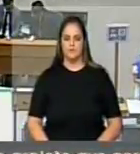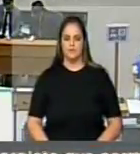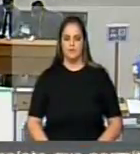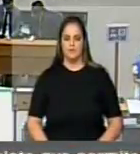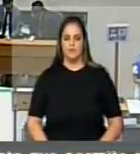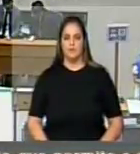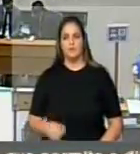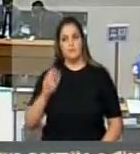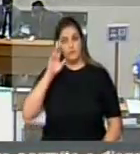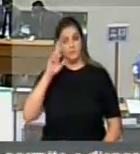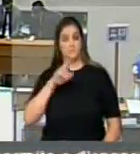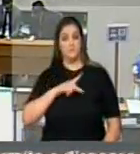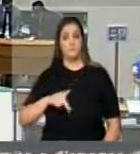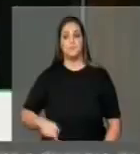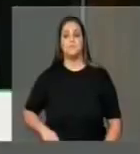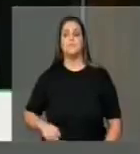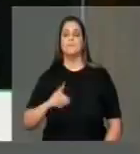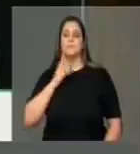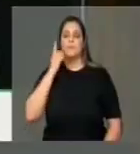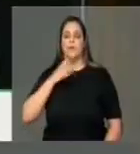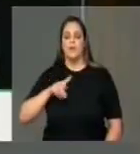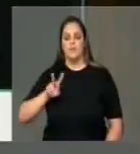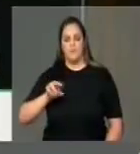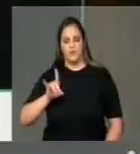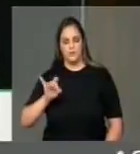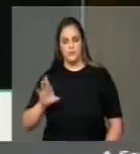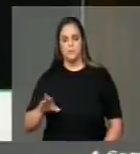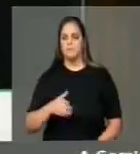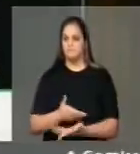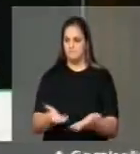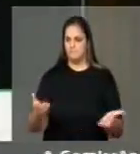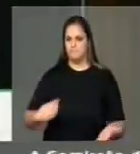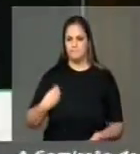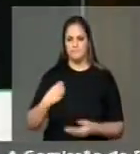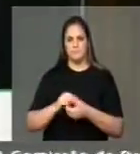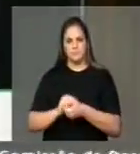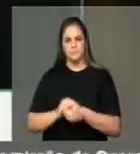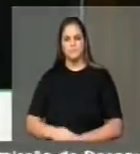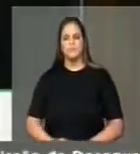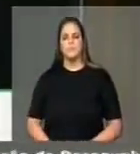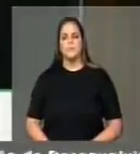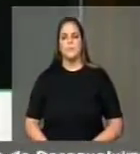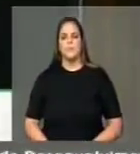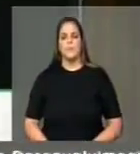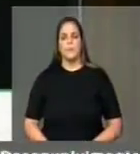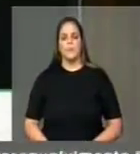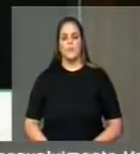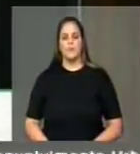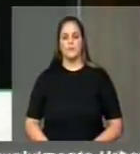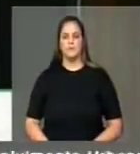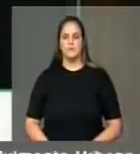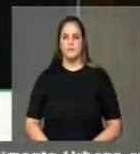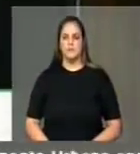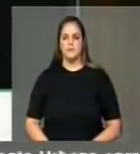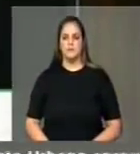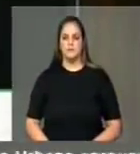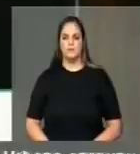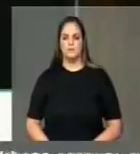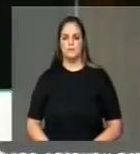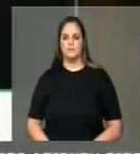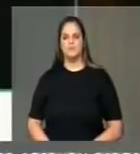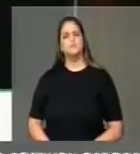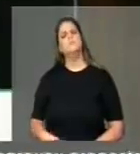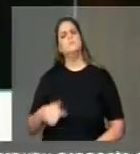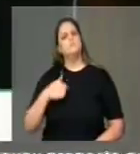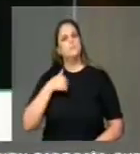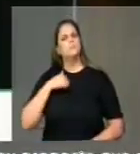Senhor Presidente, deputado Valdir Baranhão, colegas deputados e deputadas. Primeiramente, gostaria de conclamar aí,